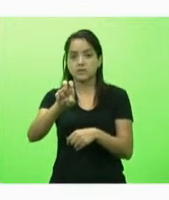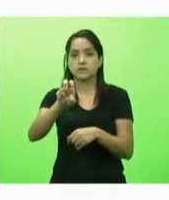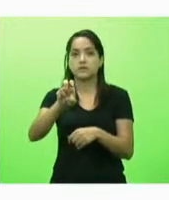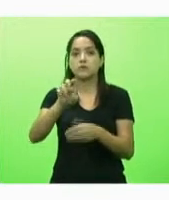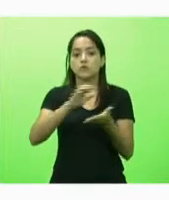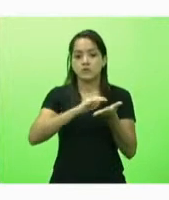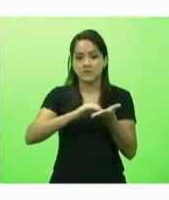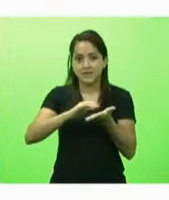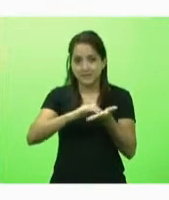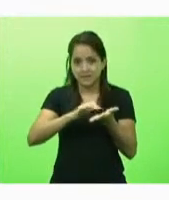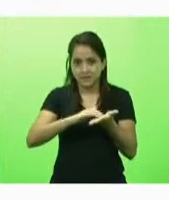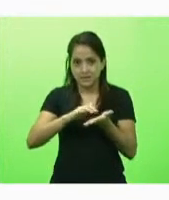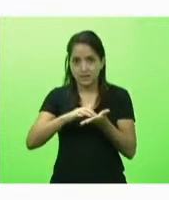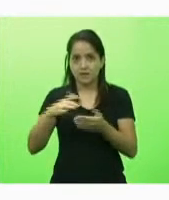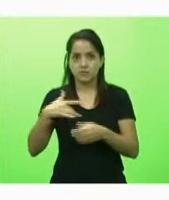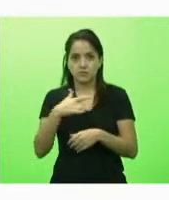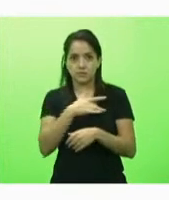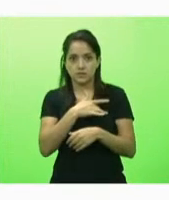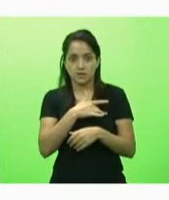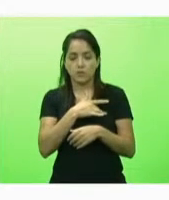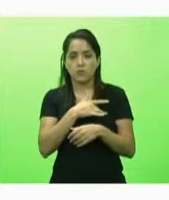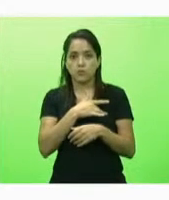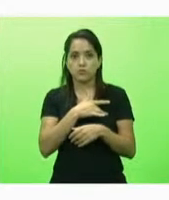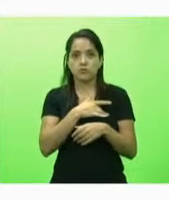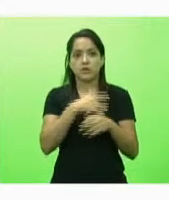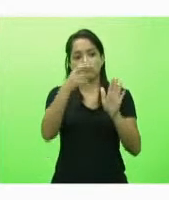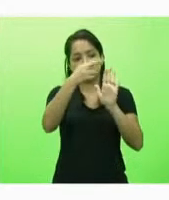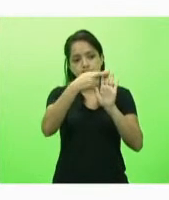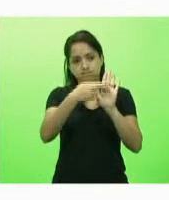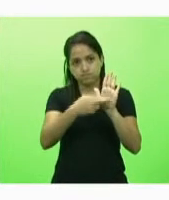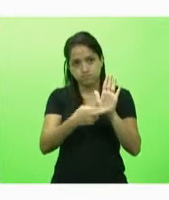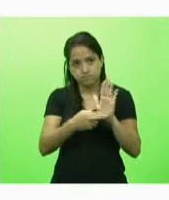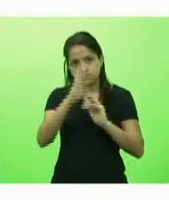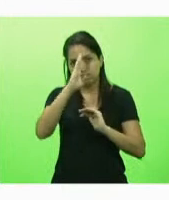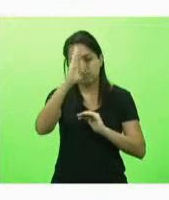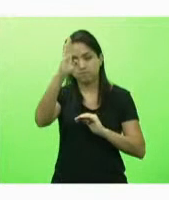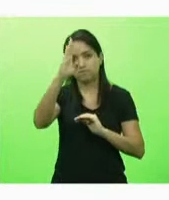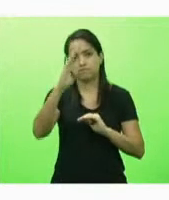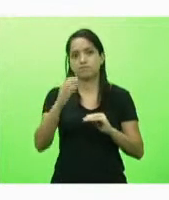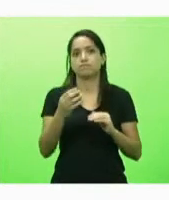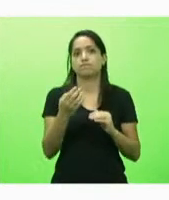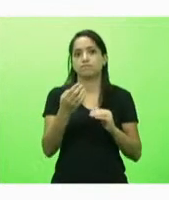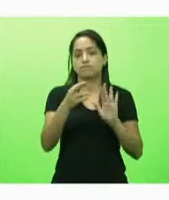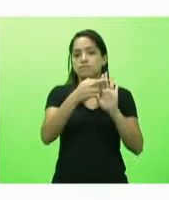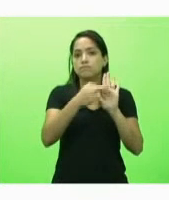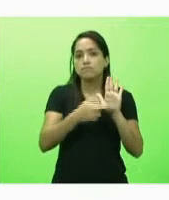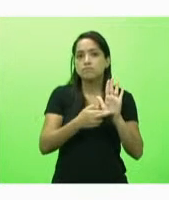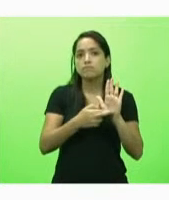onde nós definimos os critérios que estão aí em tela profissionais de saúde